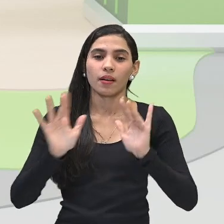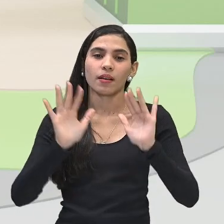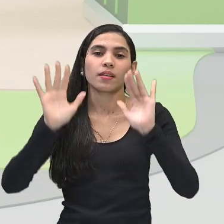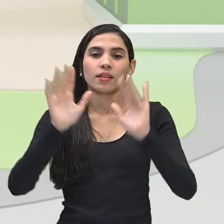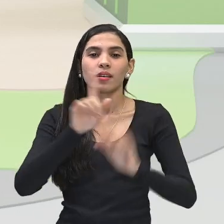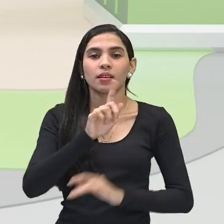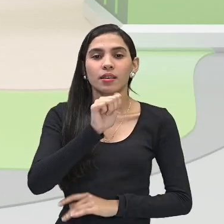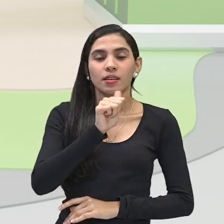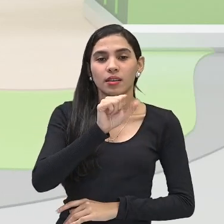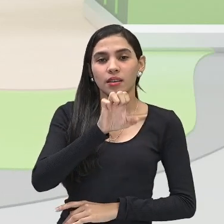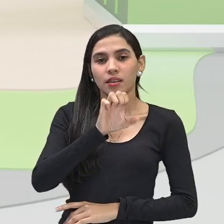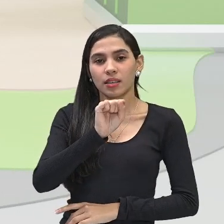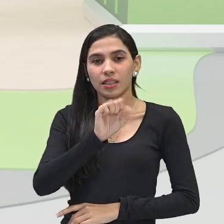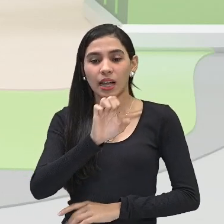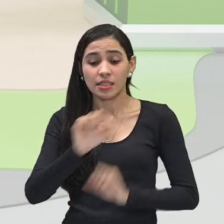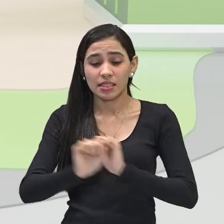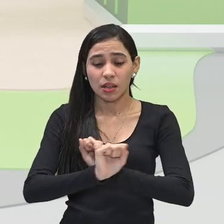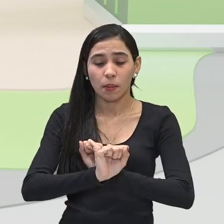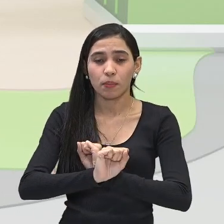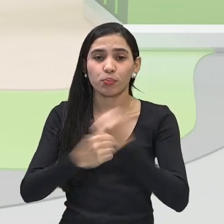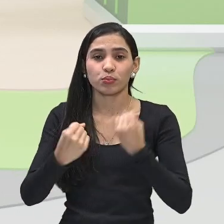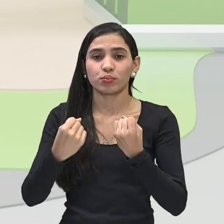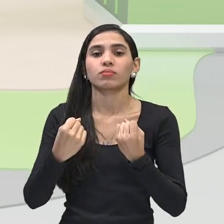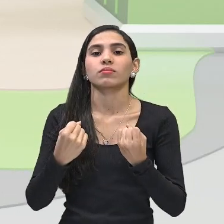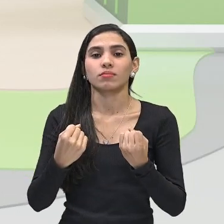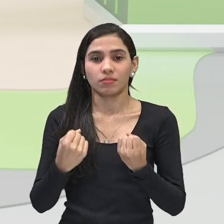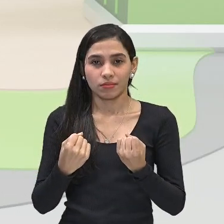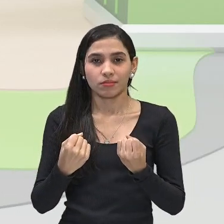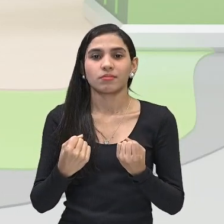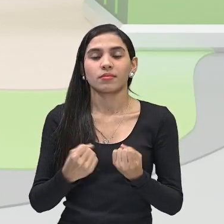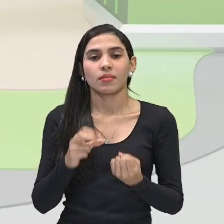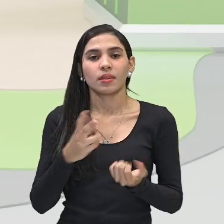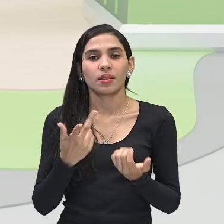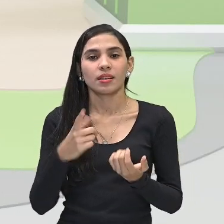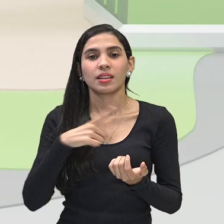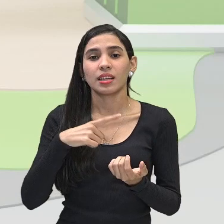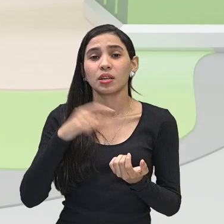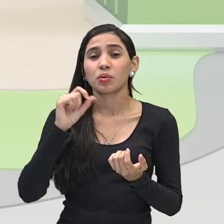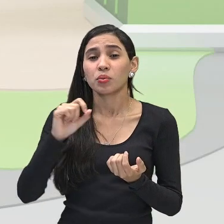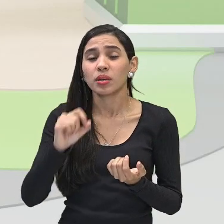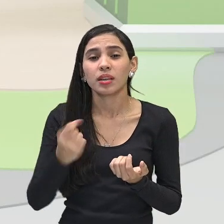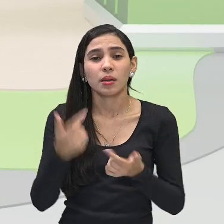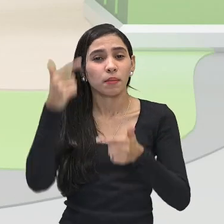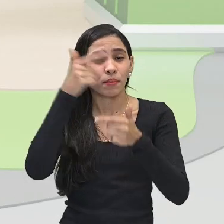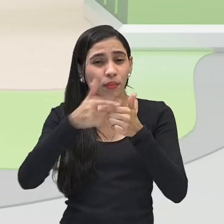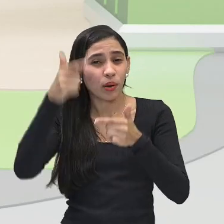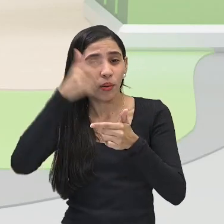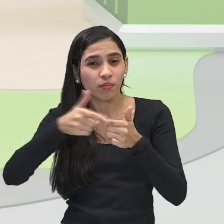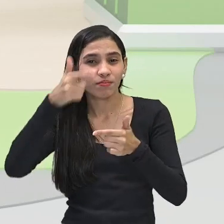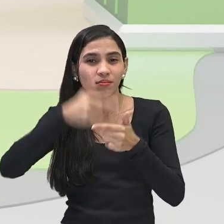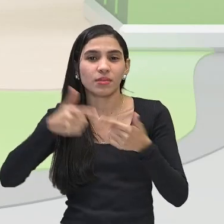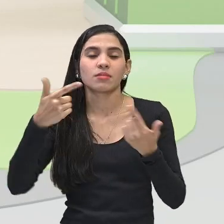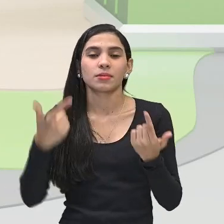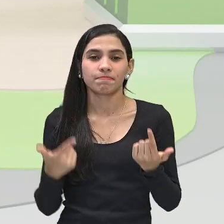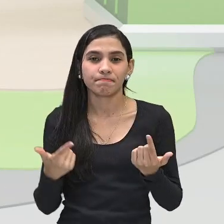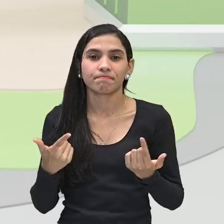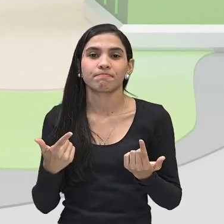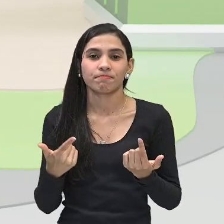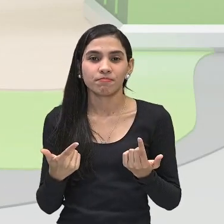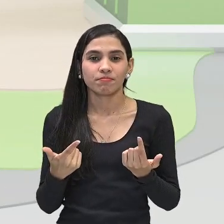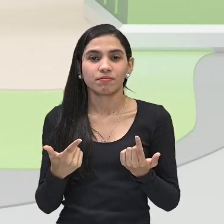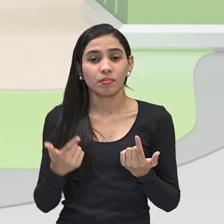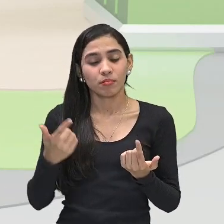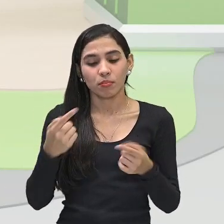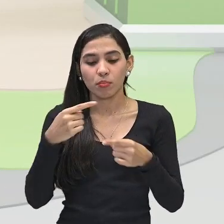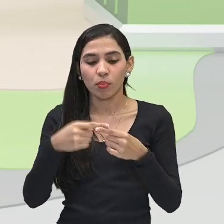que destrói essa camada de ozônio, ela pode ficar rarefeita, ela pode não estar, né, protegendo